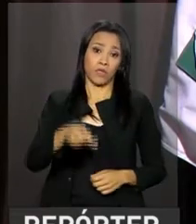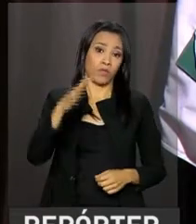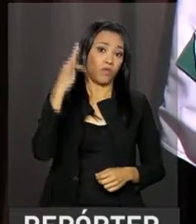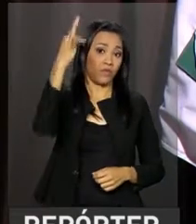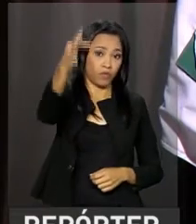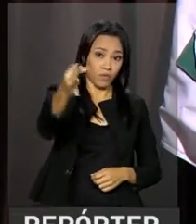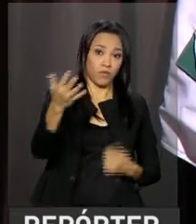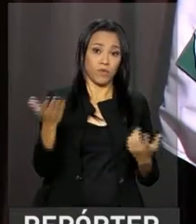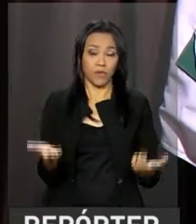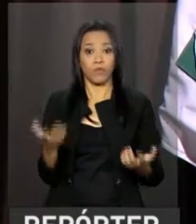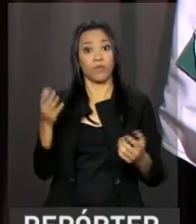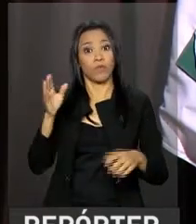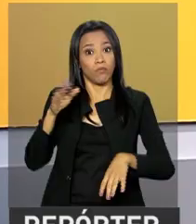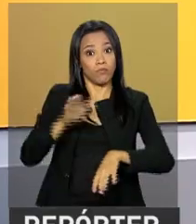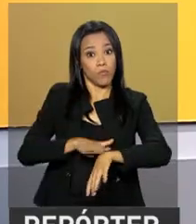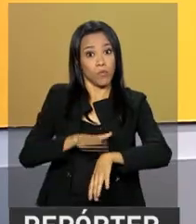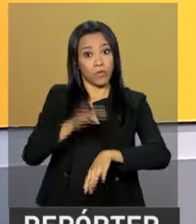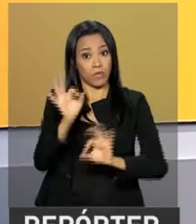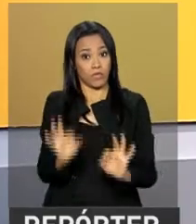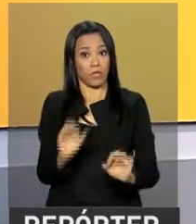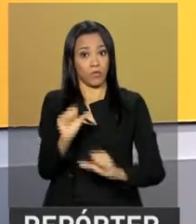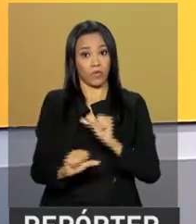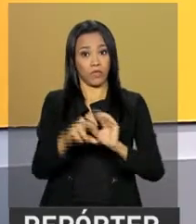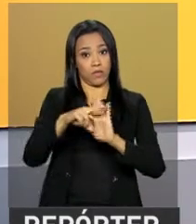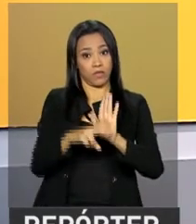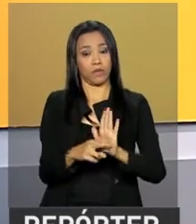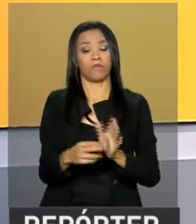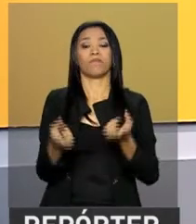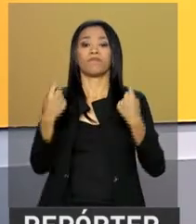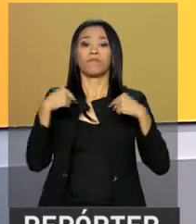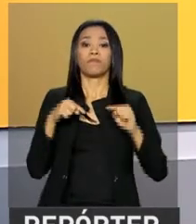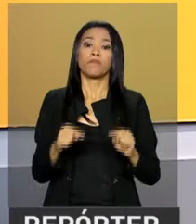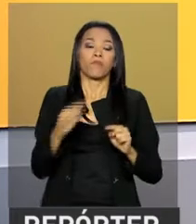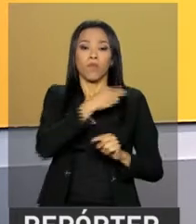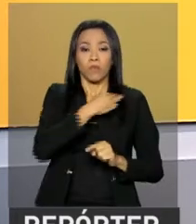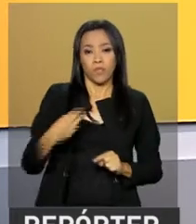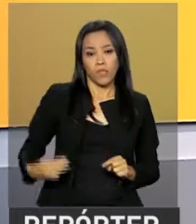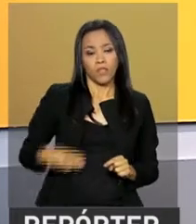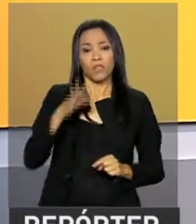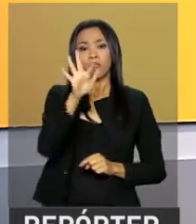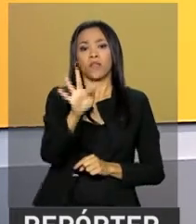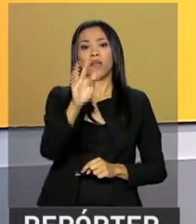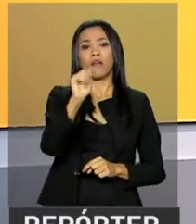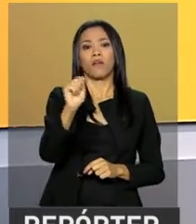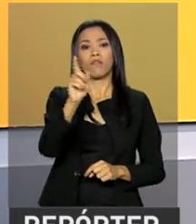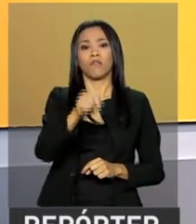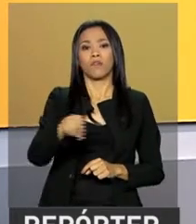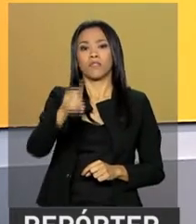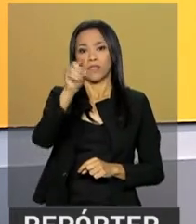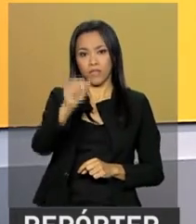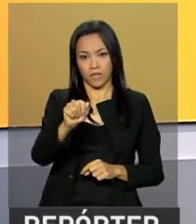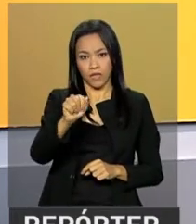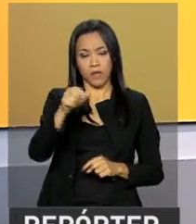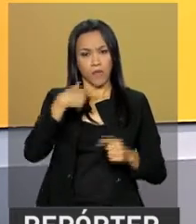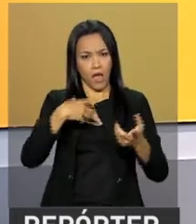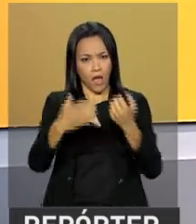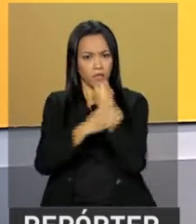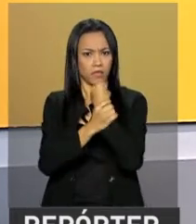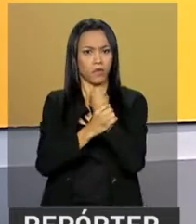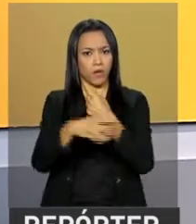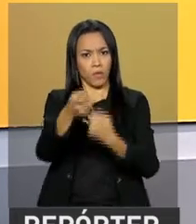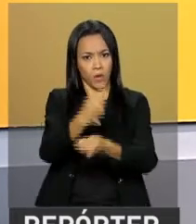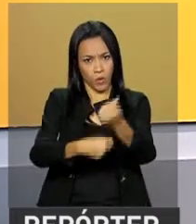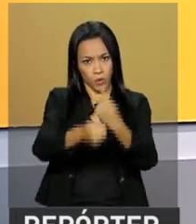na hora certa. O ministro da Fazenda lembrou ainda que para assegurar uma economia com crescimento